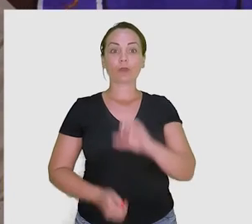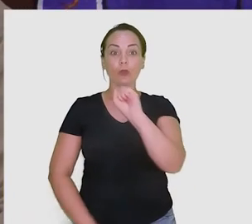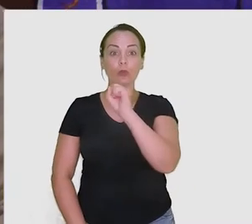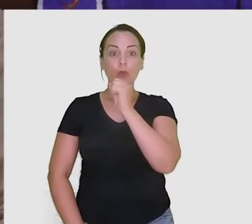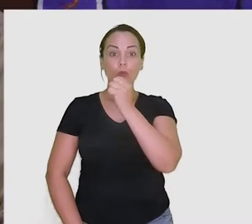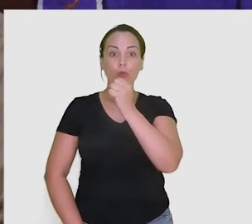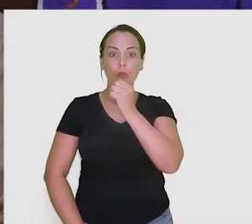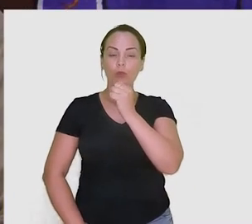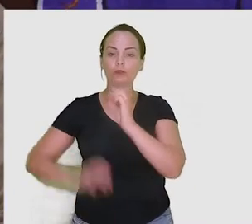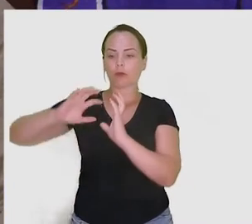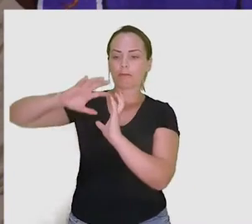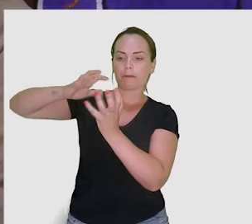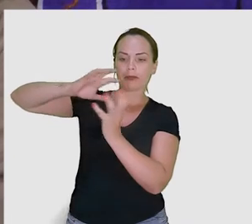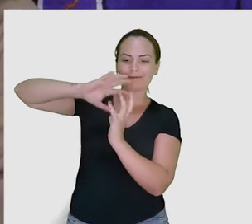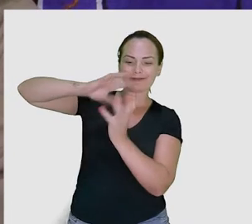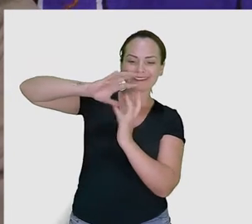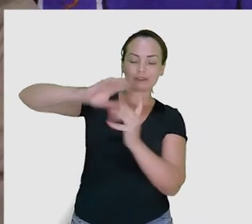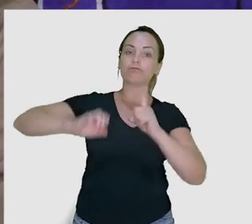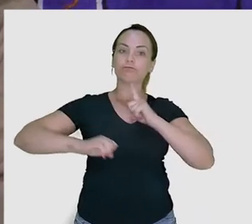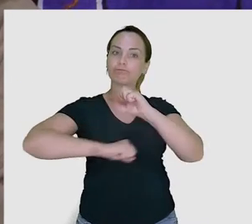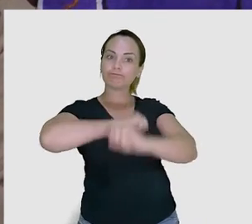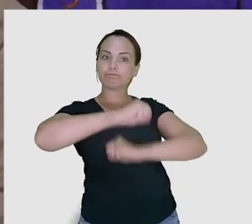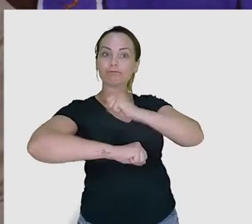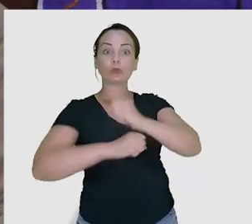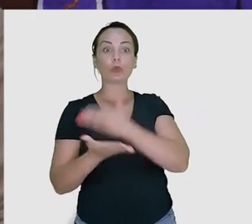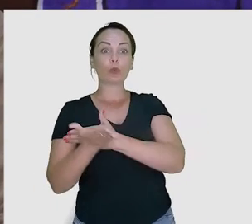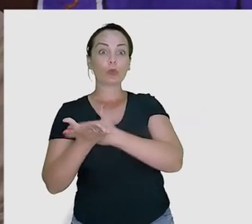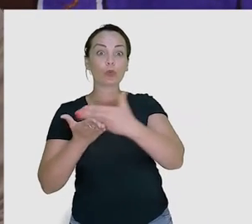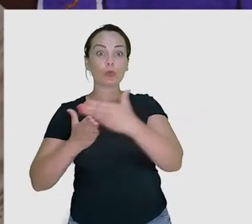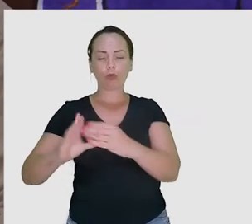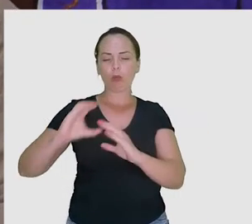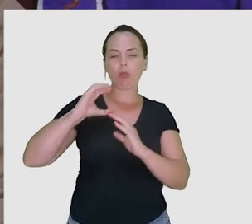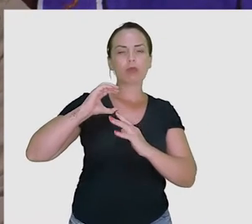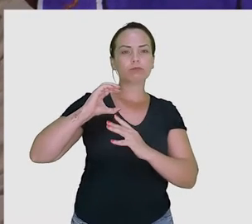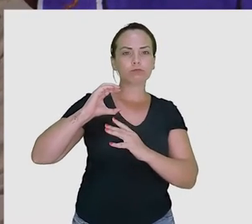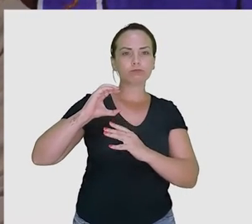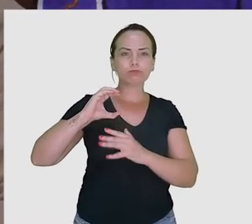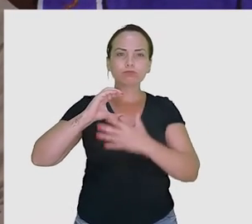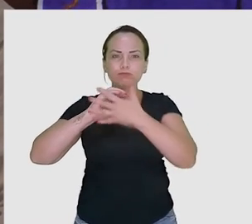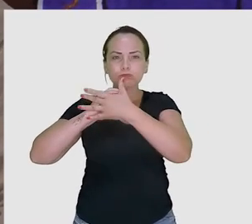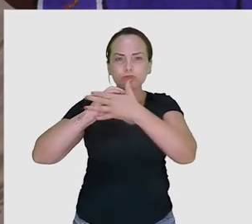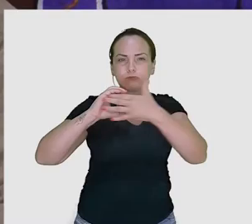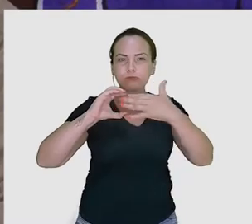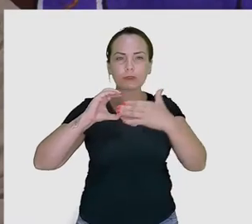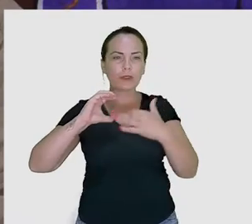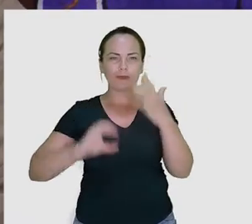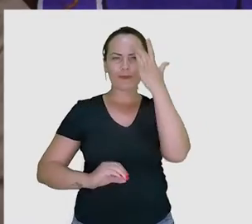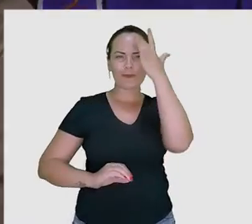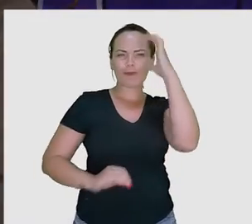Oito planetas compõem o sistema solar, começando por Mercúrio. Lá, assim, é de esquentar.